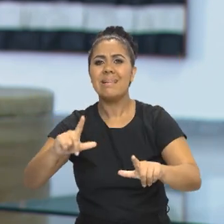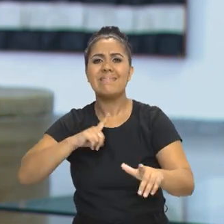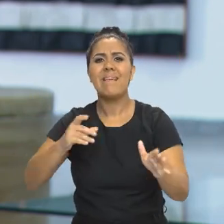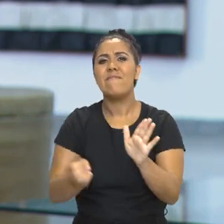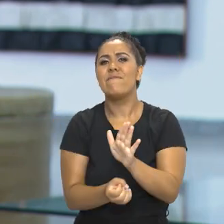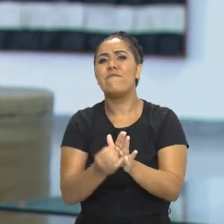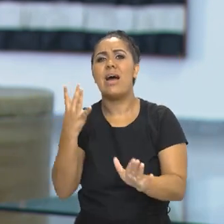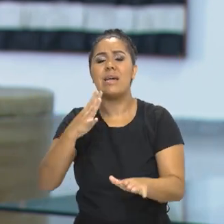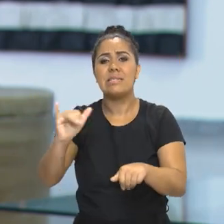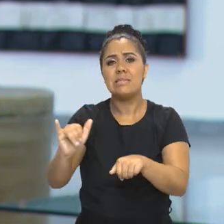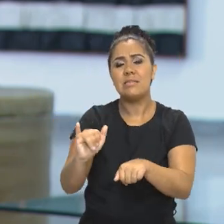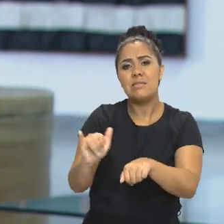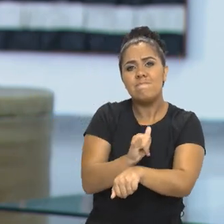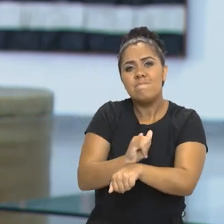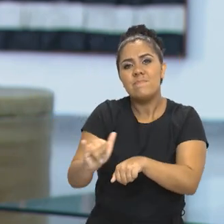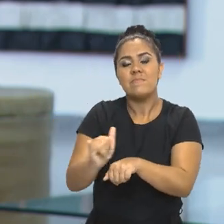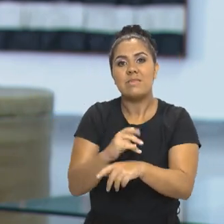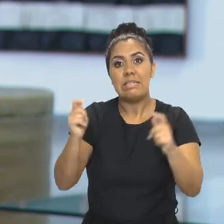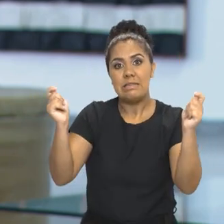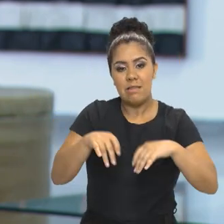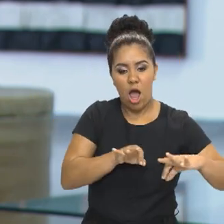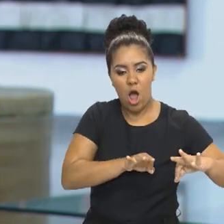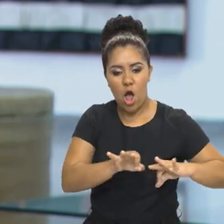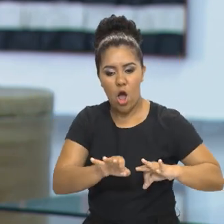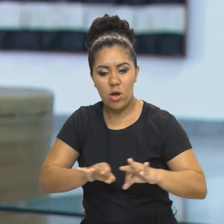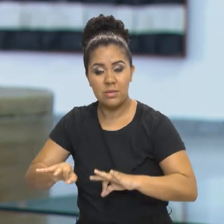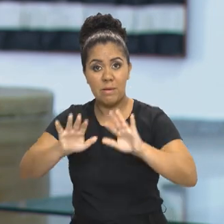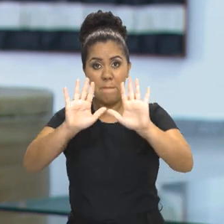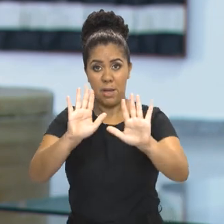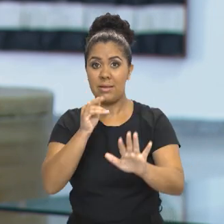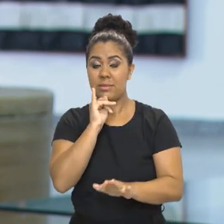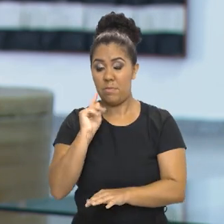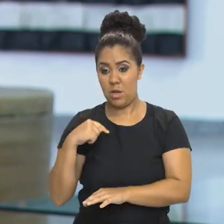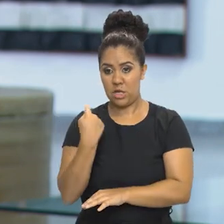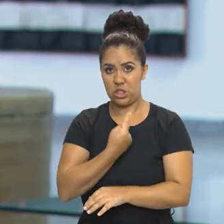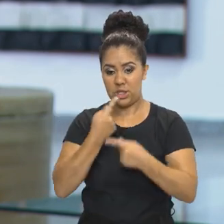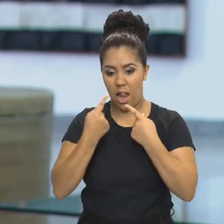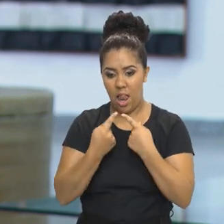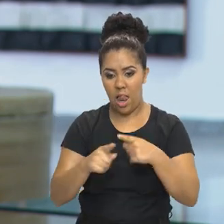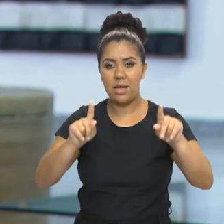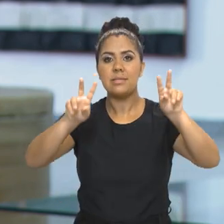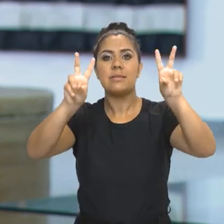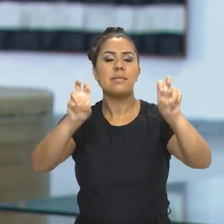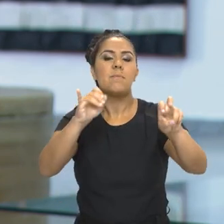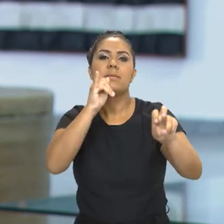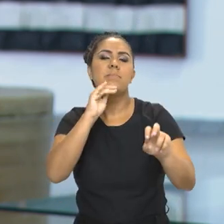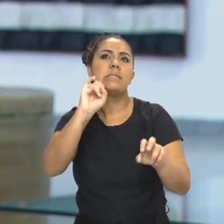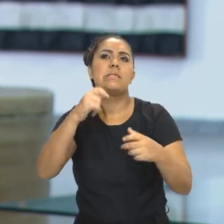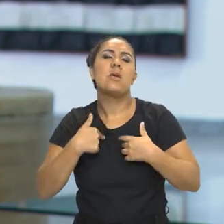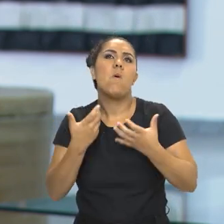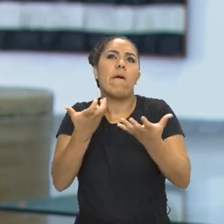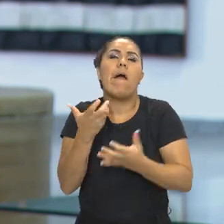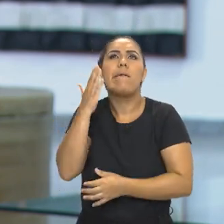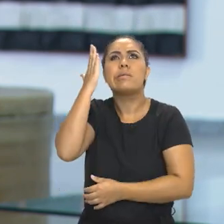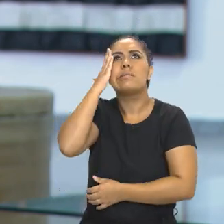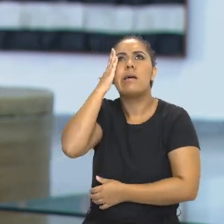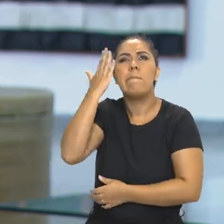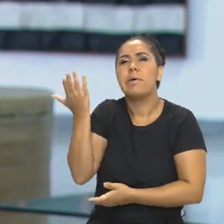de organizar, mas o interessante da pesquisa é que quando a gente lança um tema, por exemplo, se eu quiser saber,